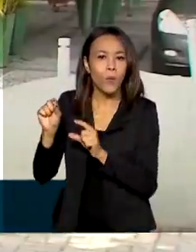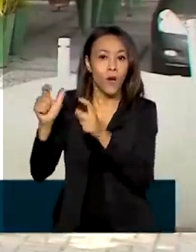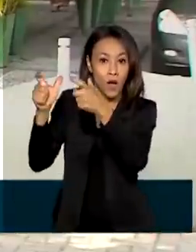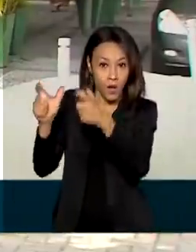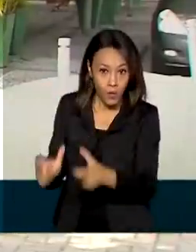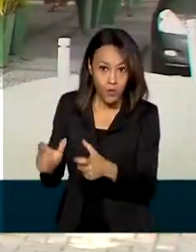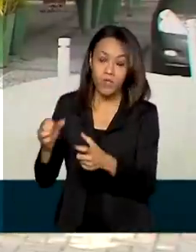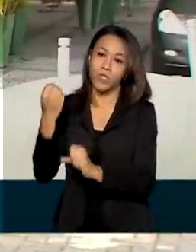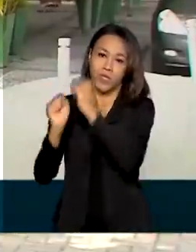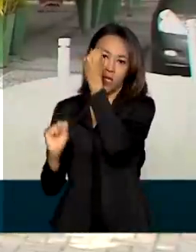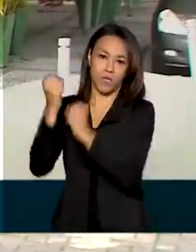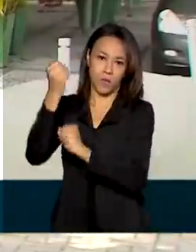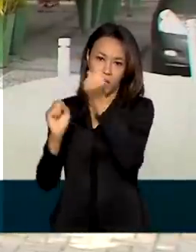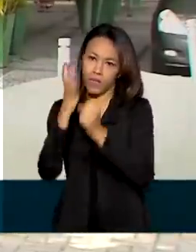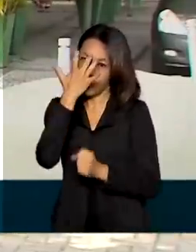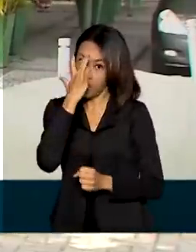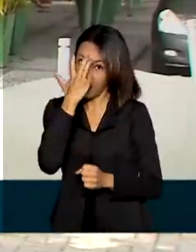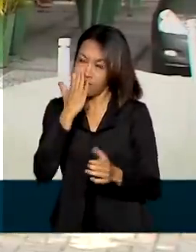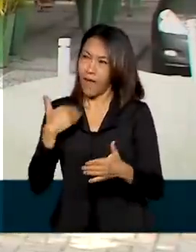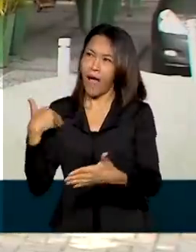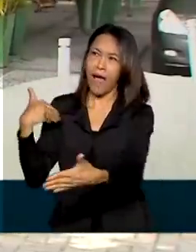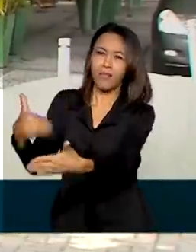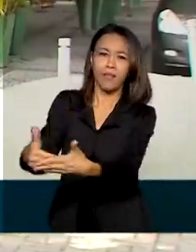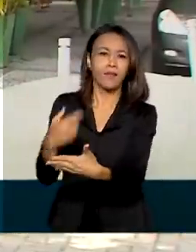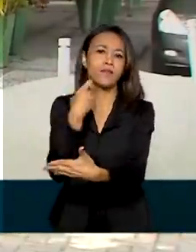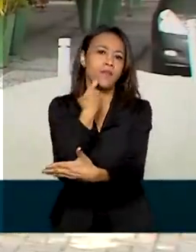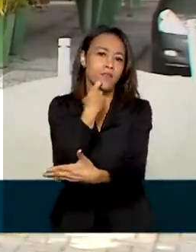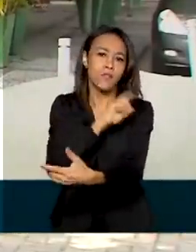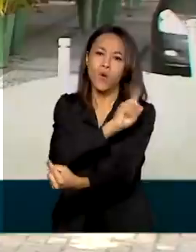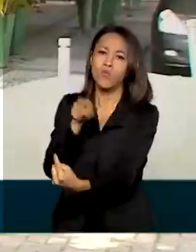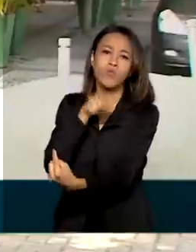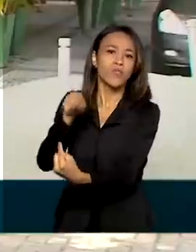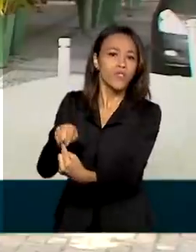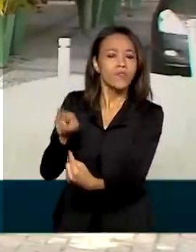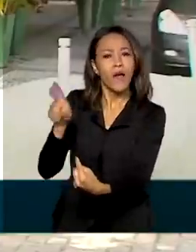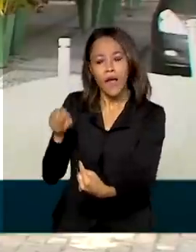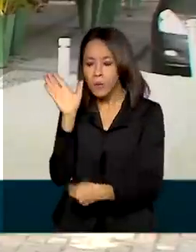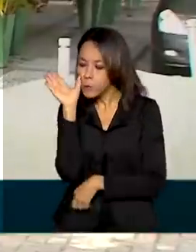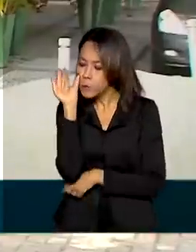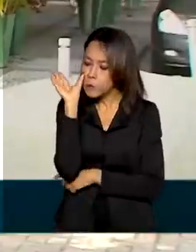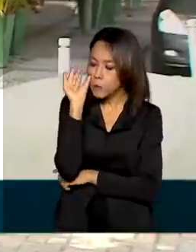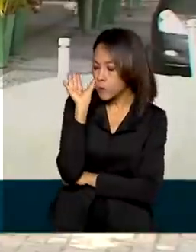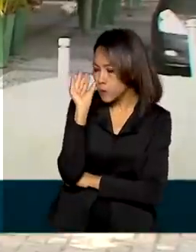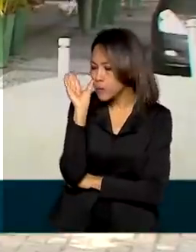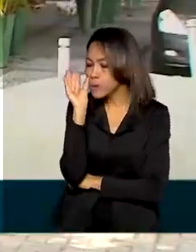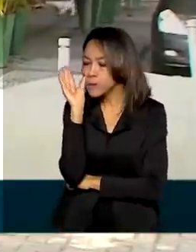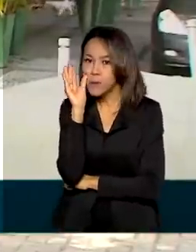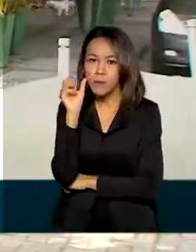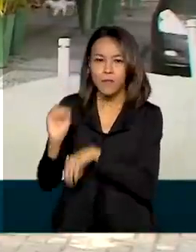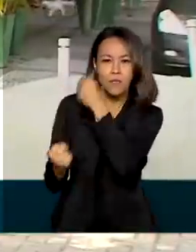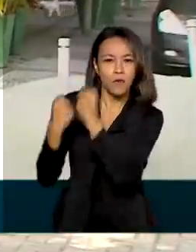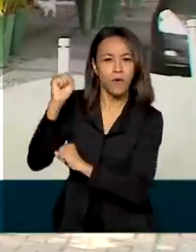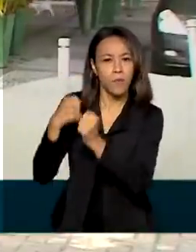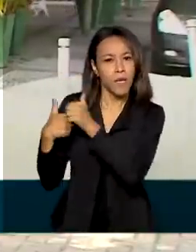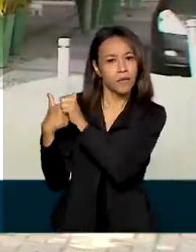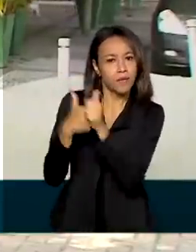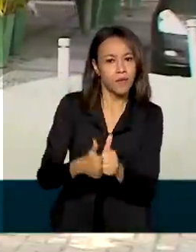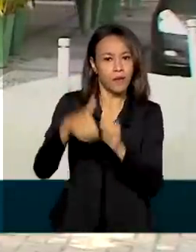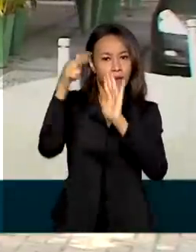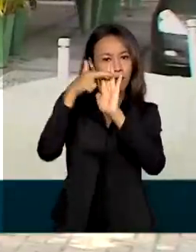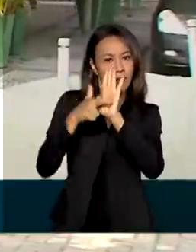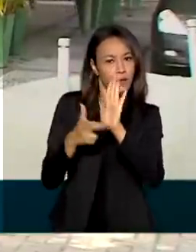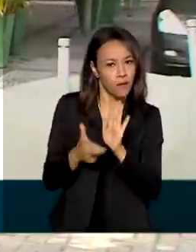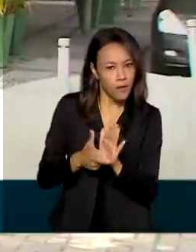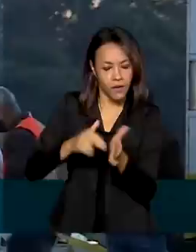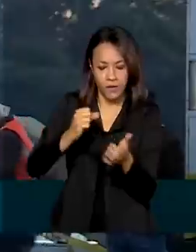Biotech deve durar até sexta-feira. O objetivo é investigar, como você disse, se a fábrica atende aos padrões de produção para vacinas